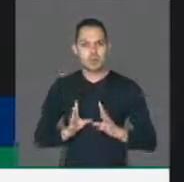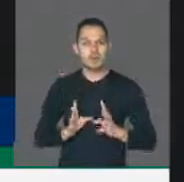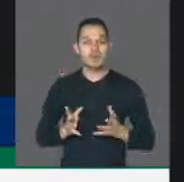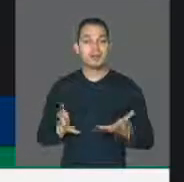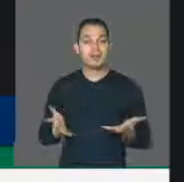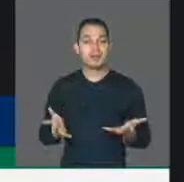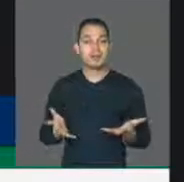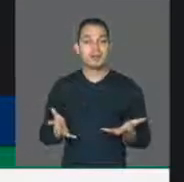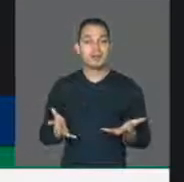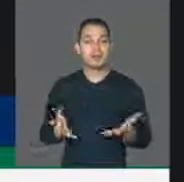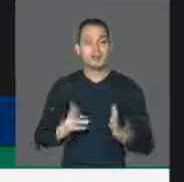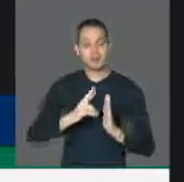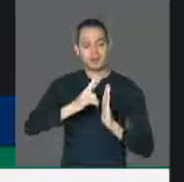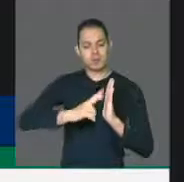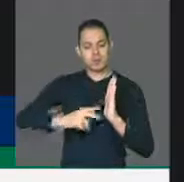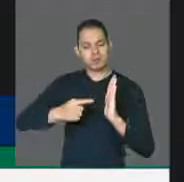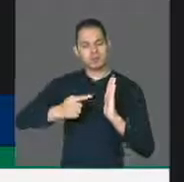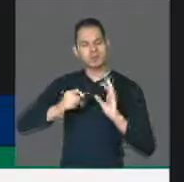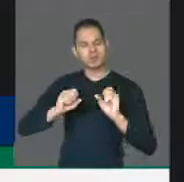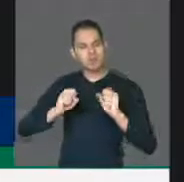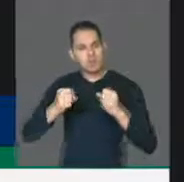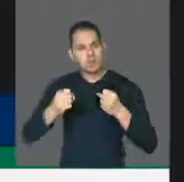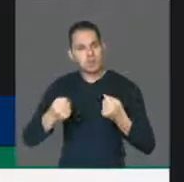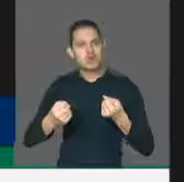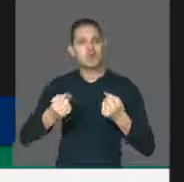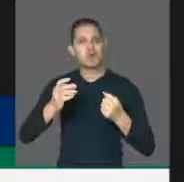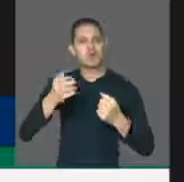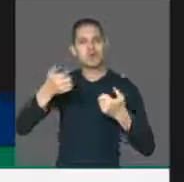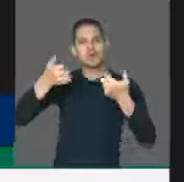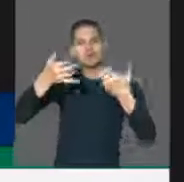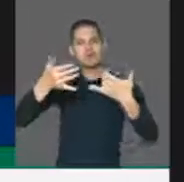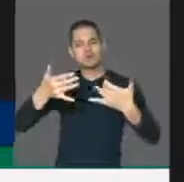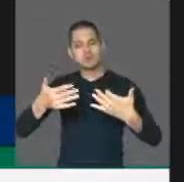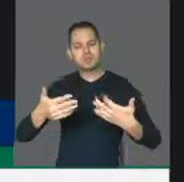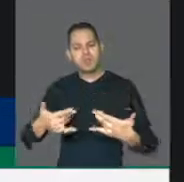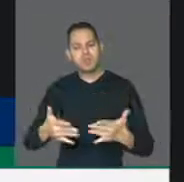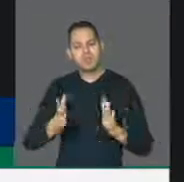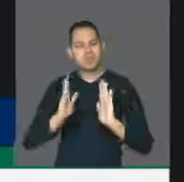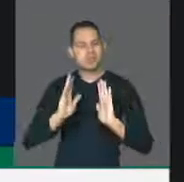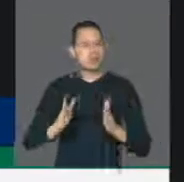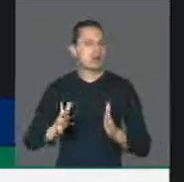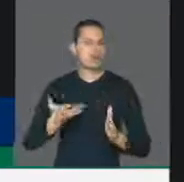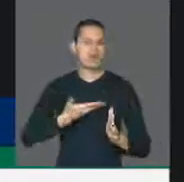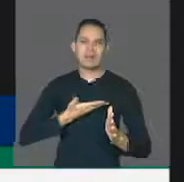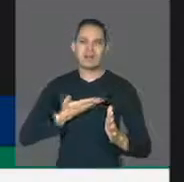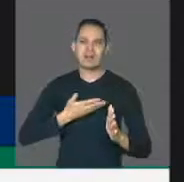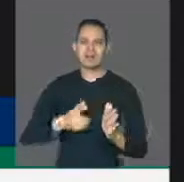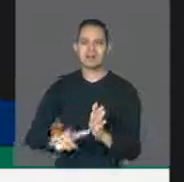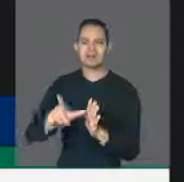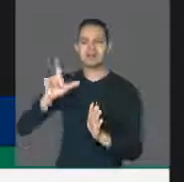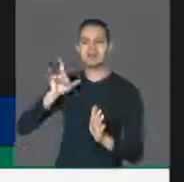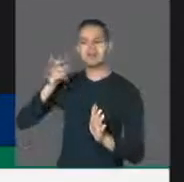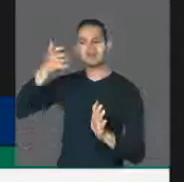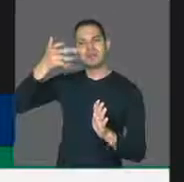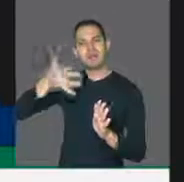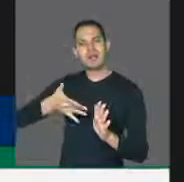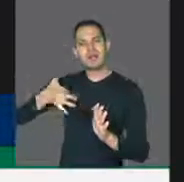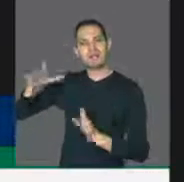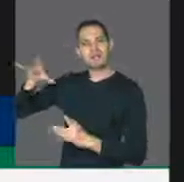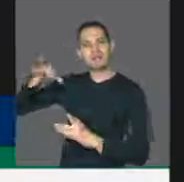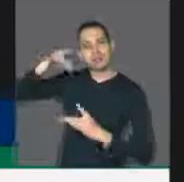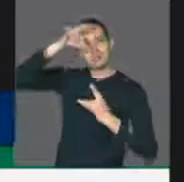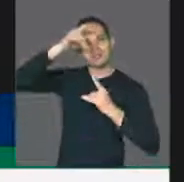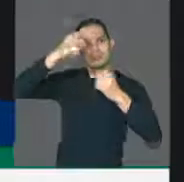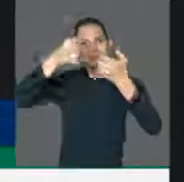o relator ter feito um esforço e já foi antecipado aqui por vários colegas que me antecederam no que